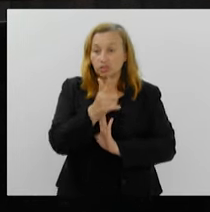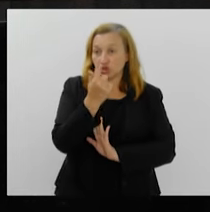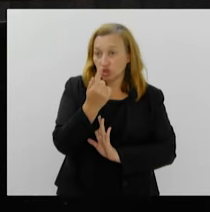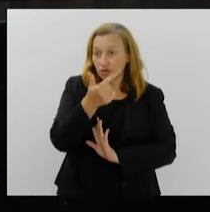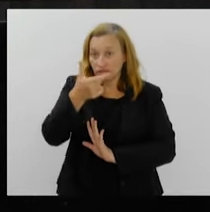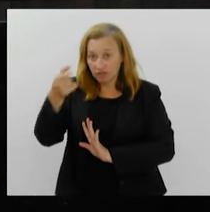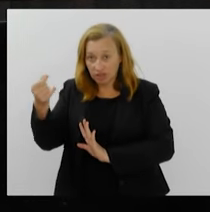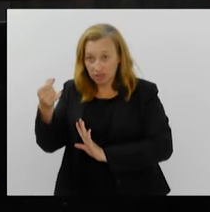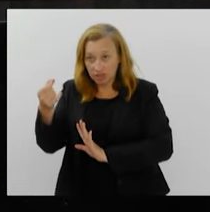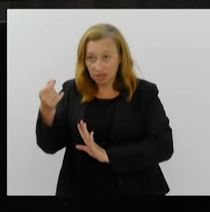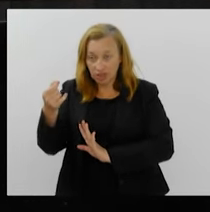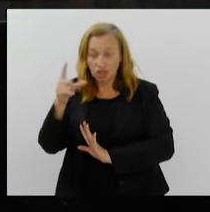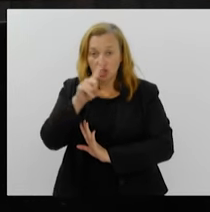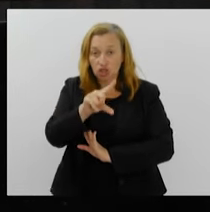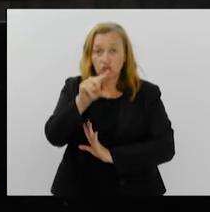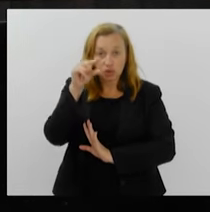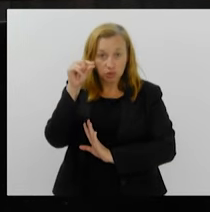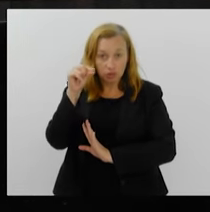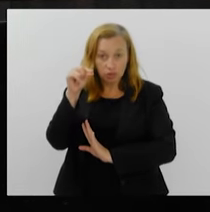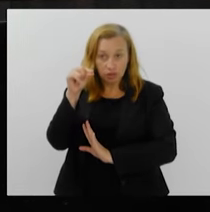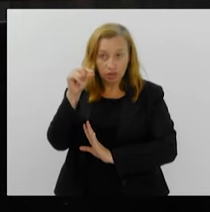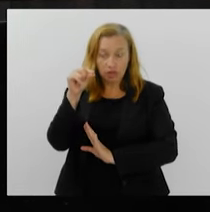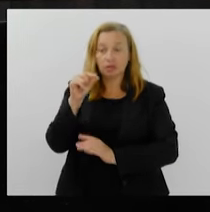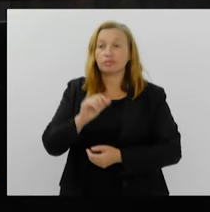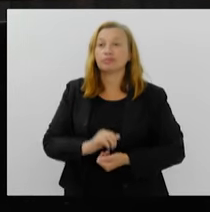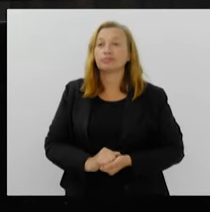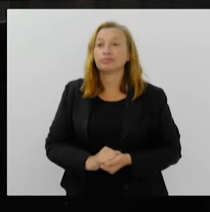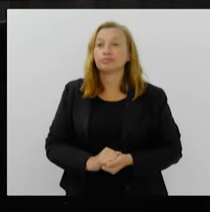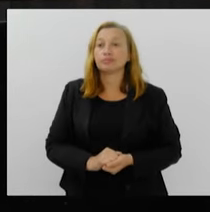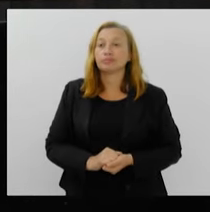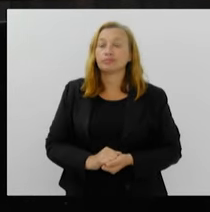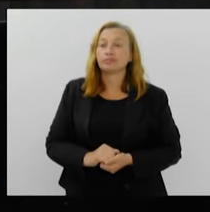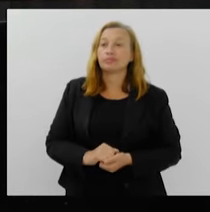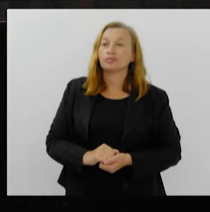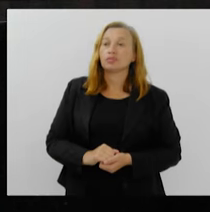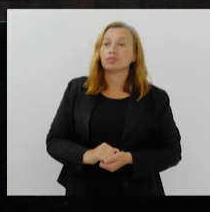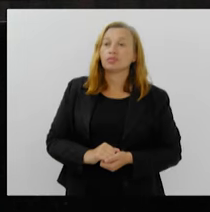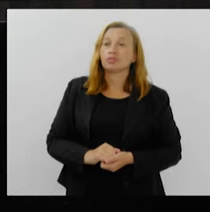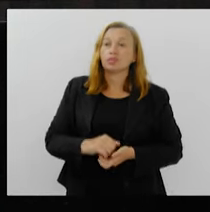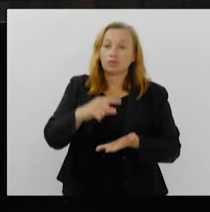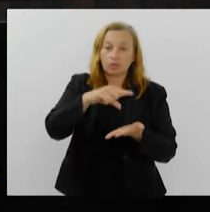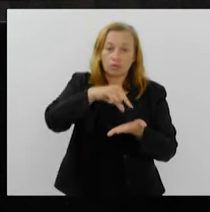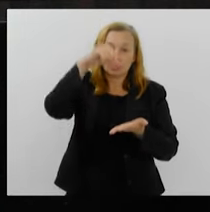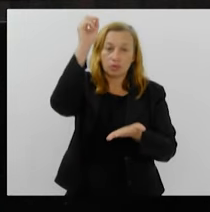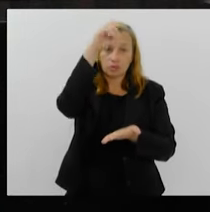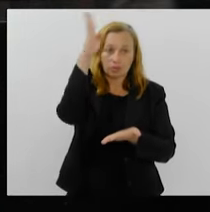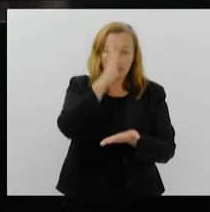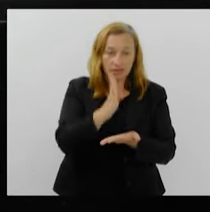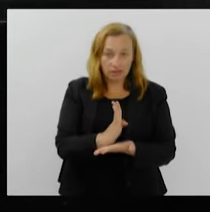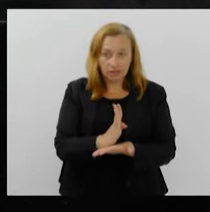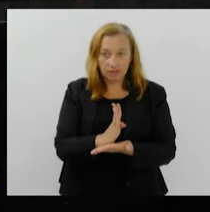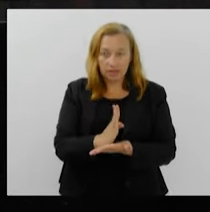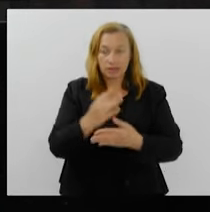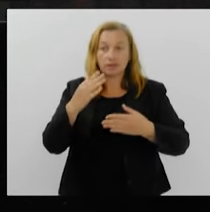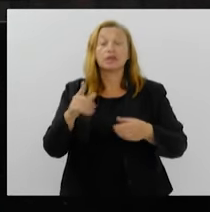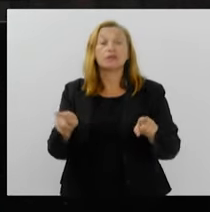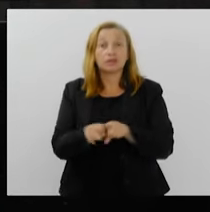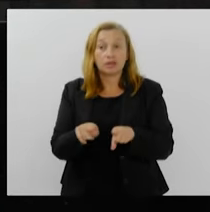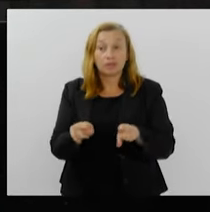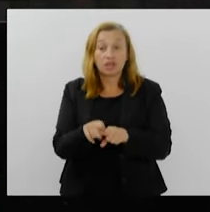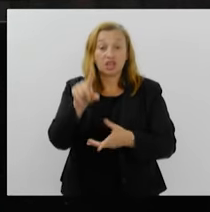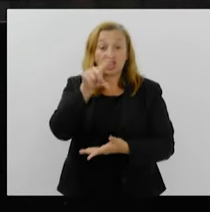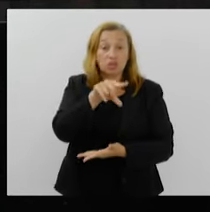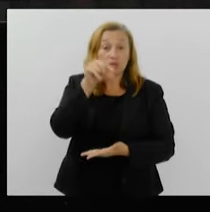escolheram o Brasil e a cidade do Rio de Janeiro